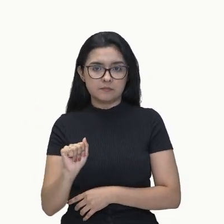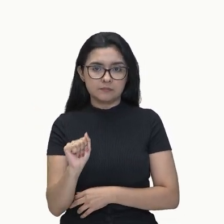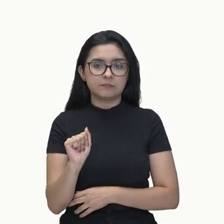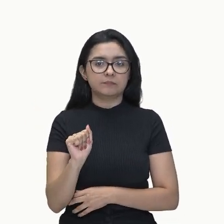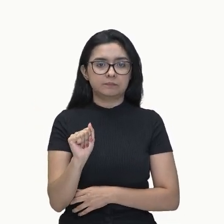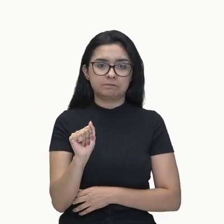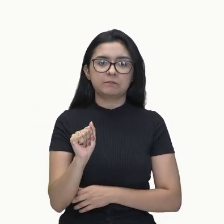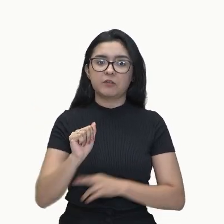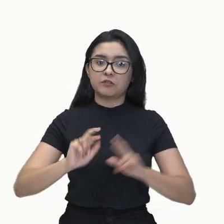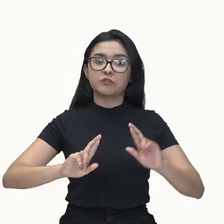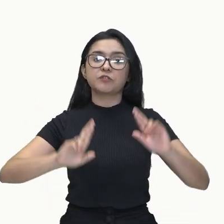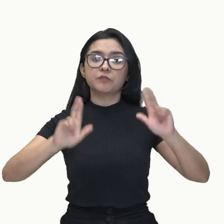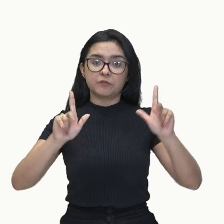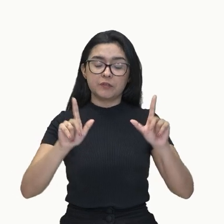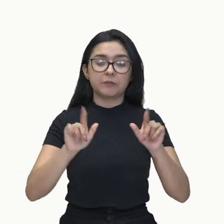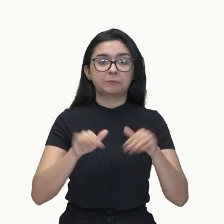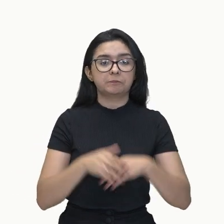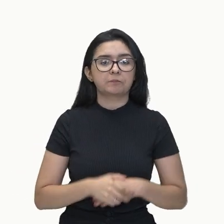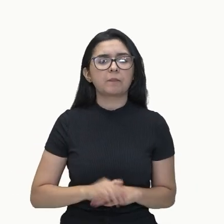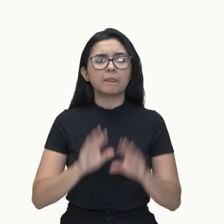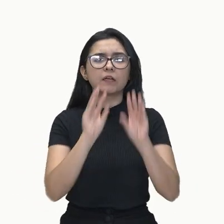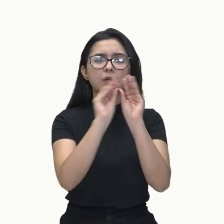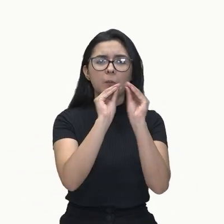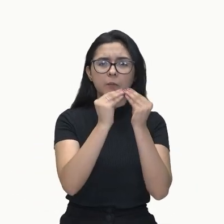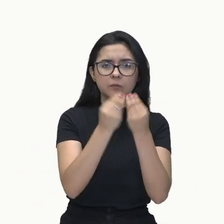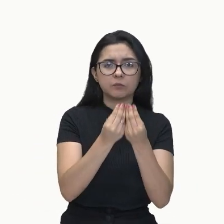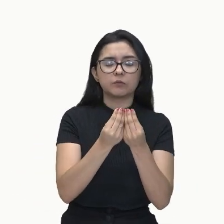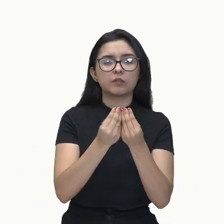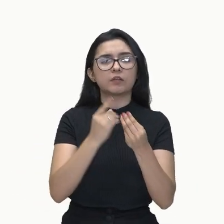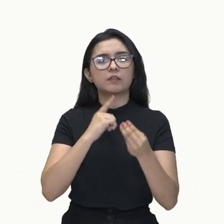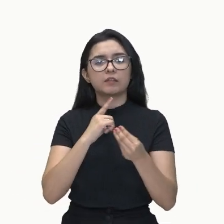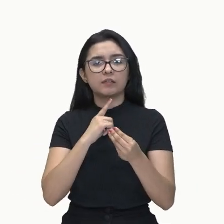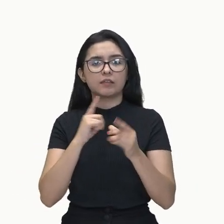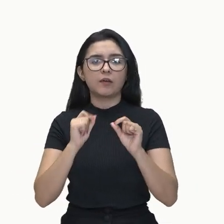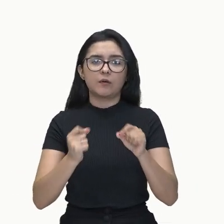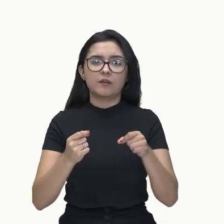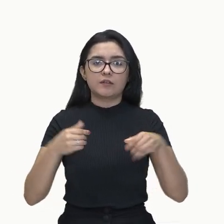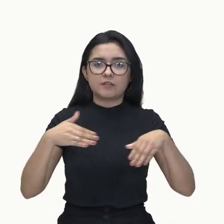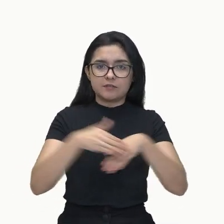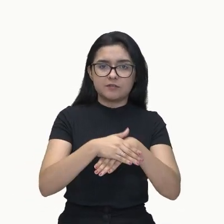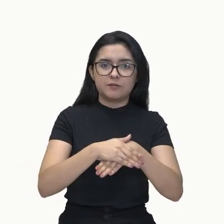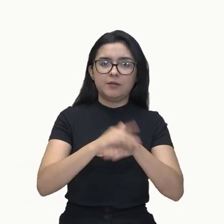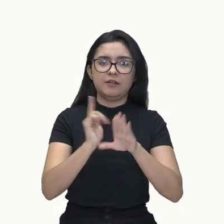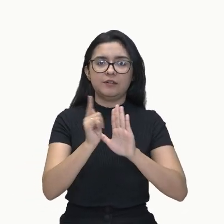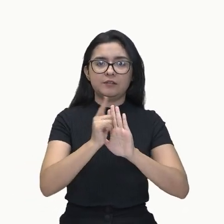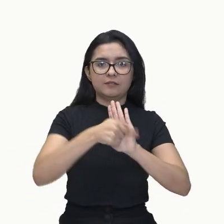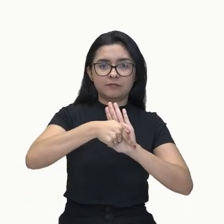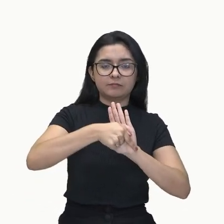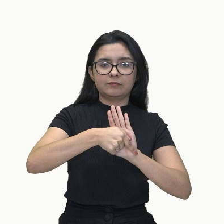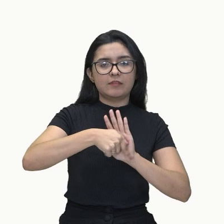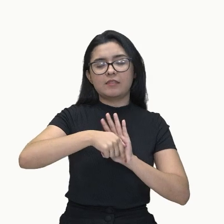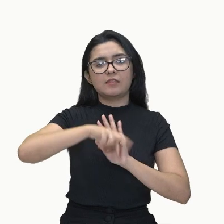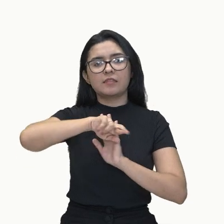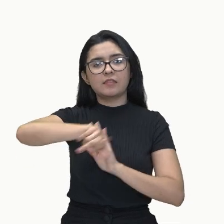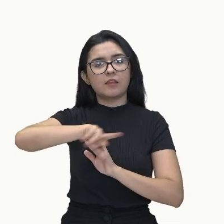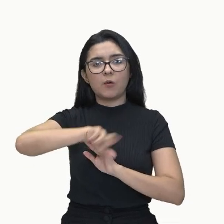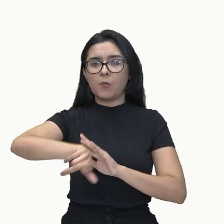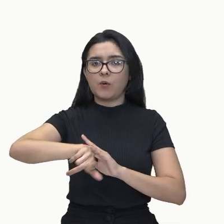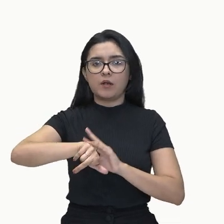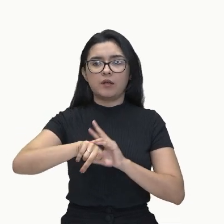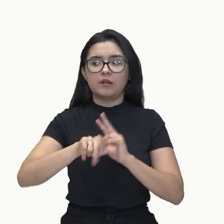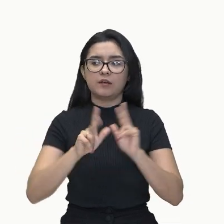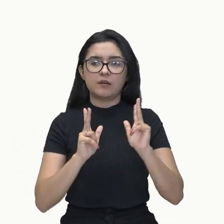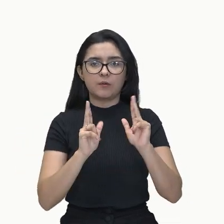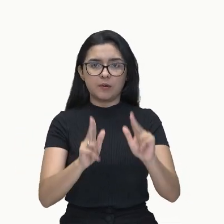Então, compostos que sofrem isomeria, eles não são iguais, eles são